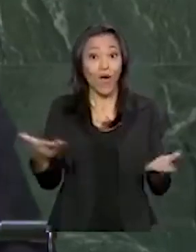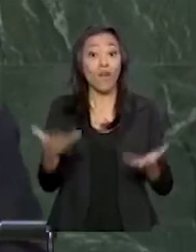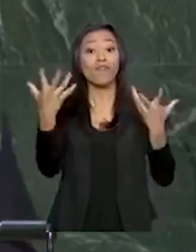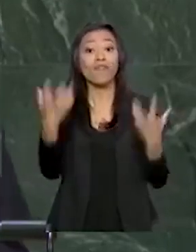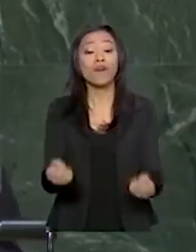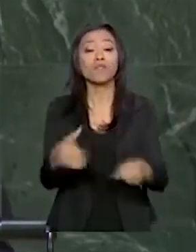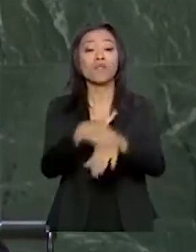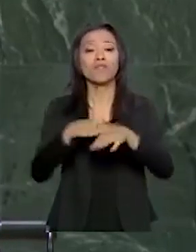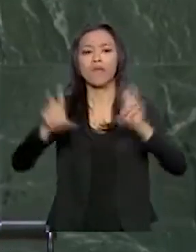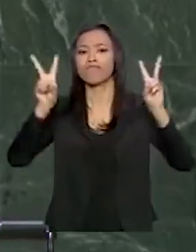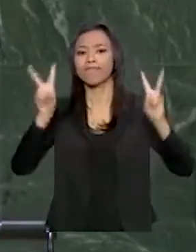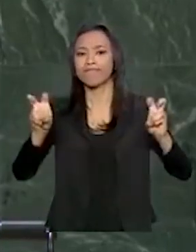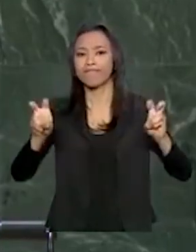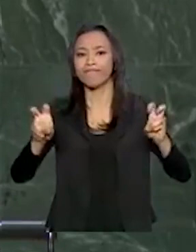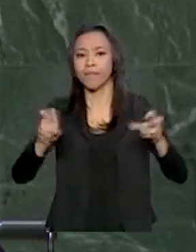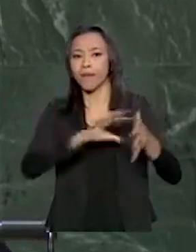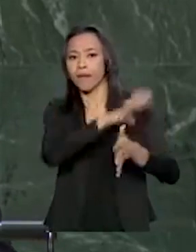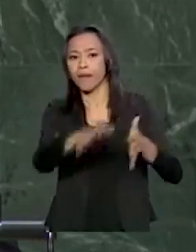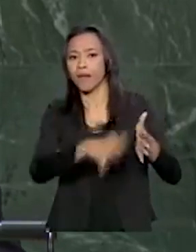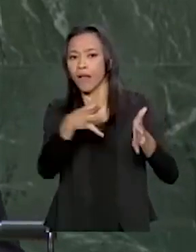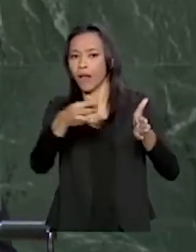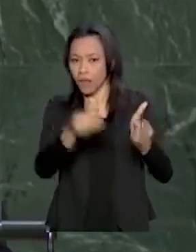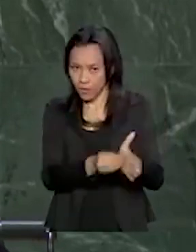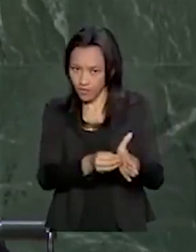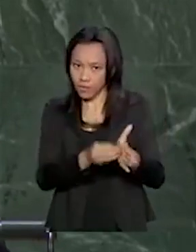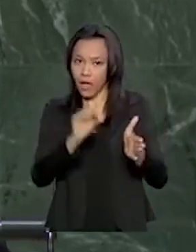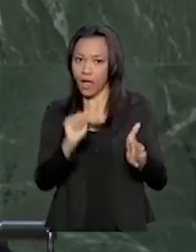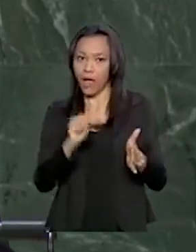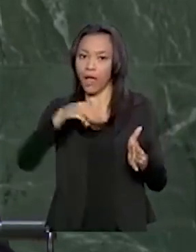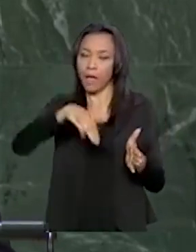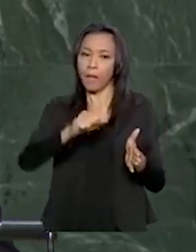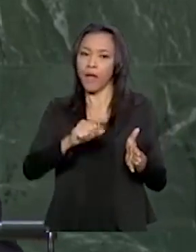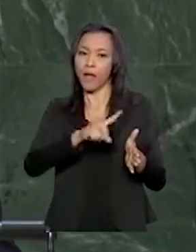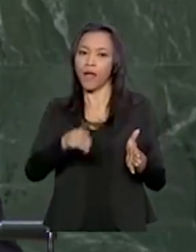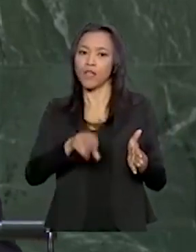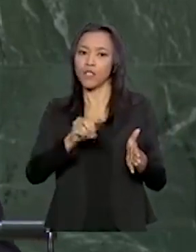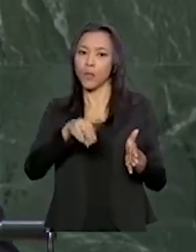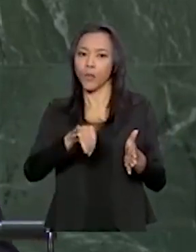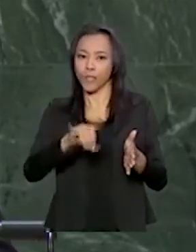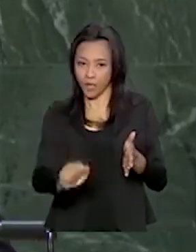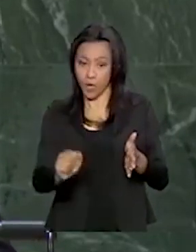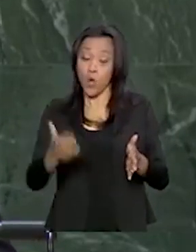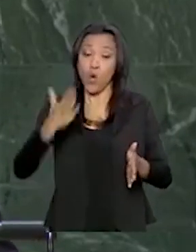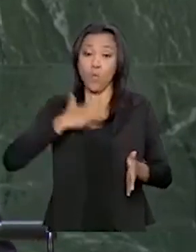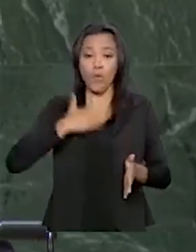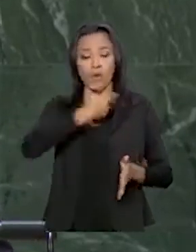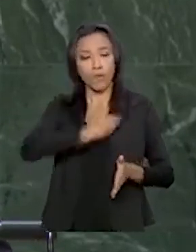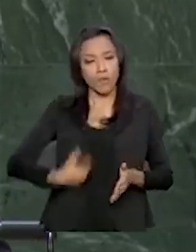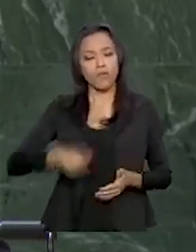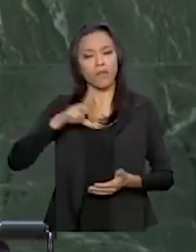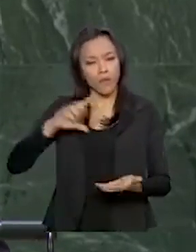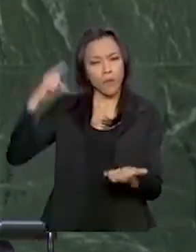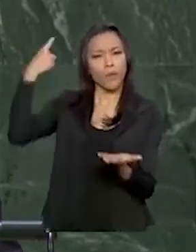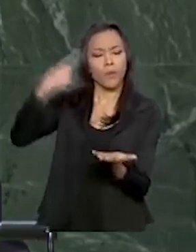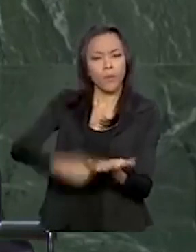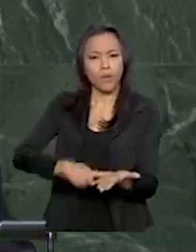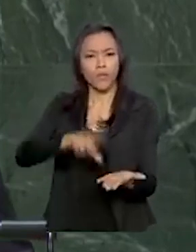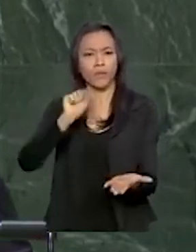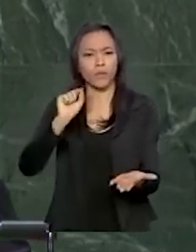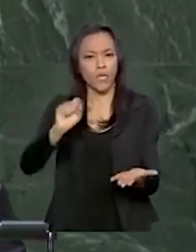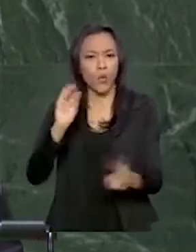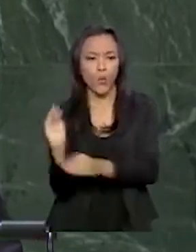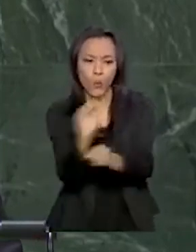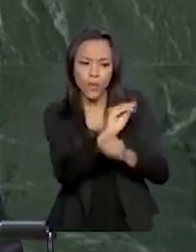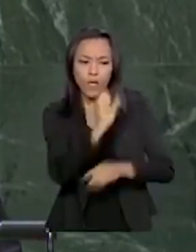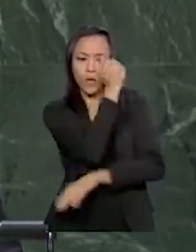Amazônia. Em primeiro lugar, meu governo tem o compromisso solene com a preservação do meio